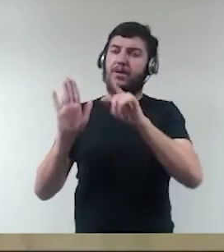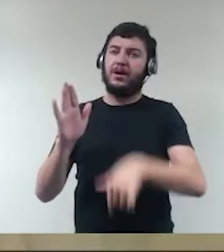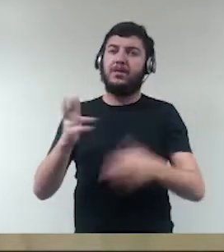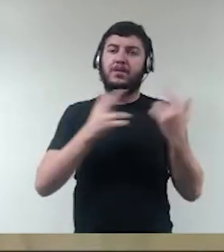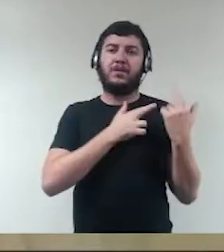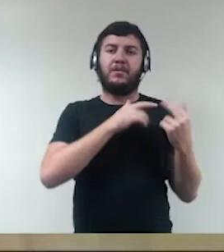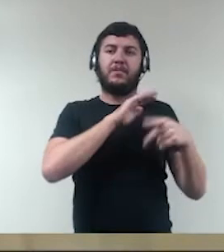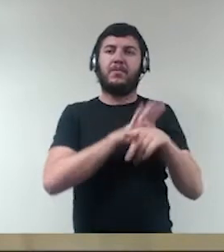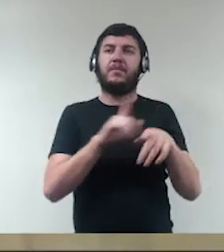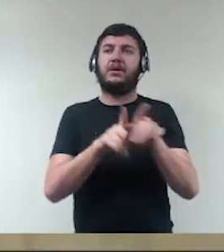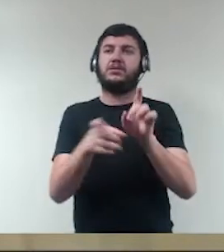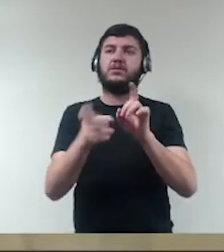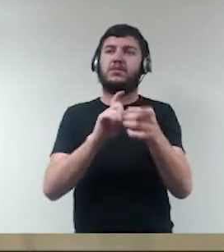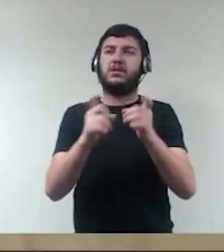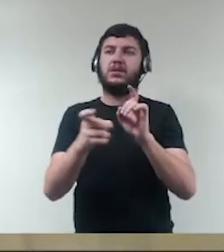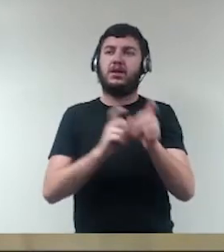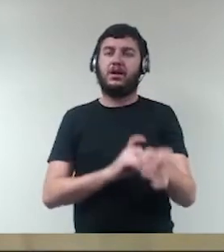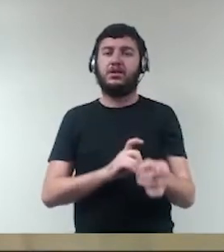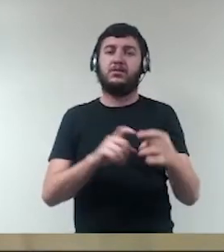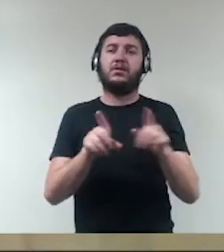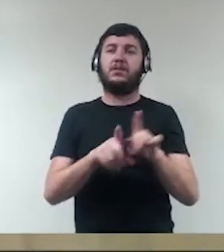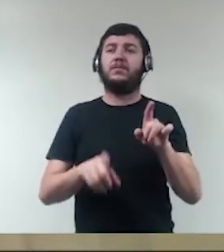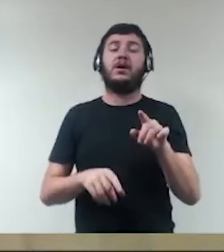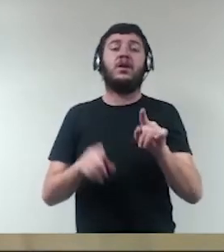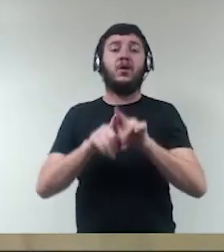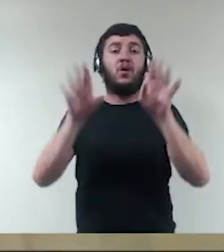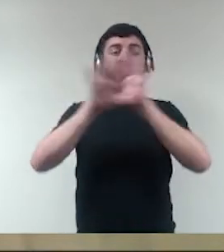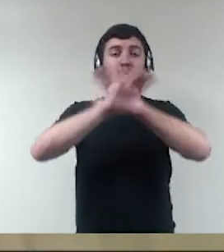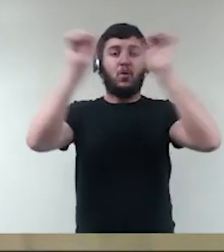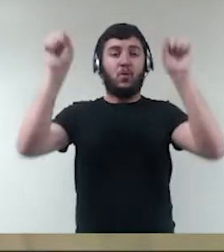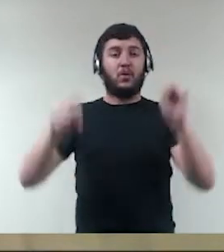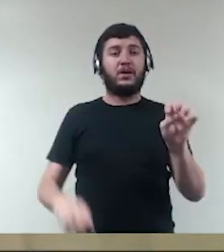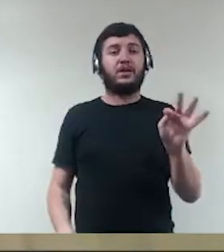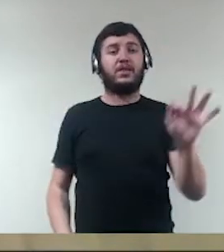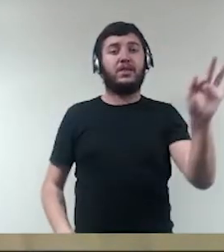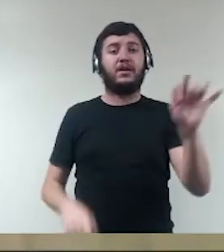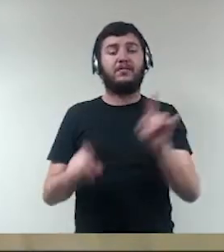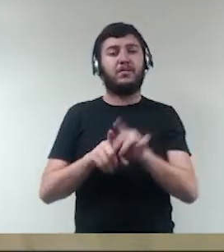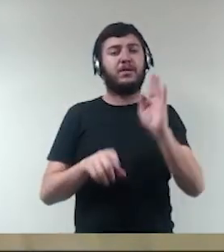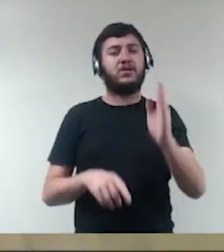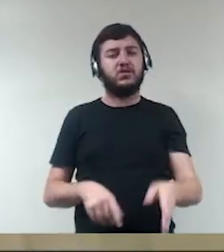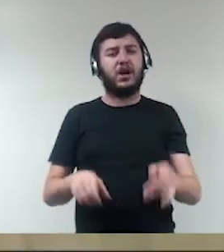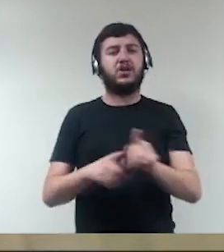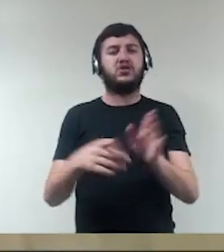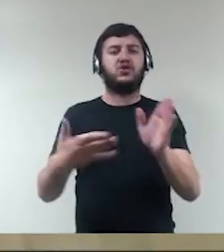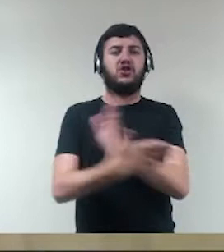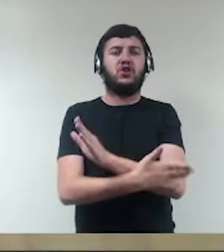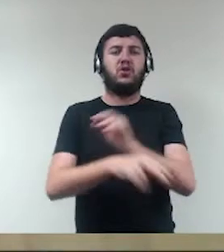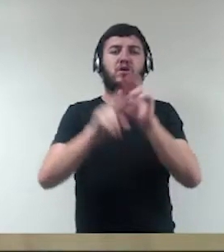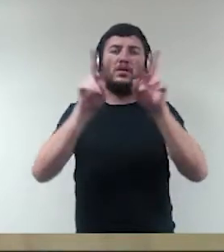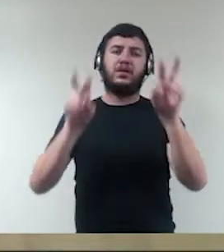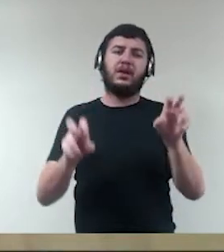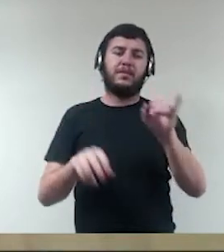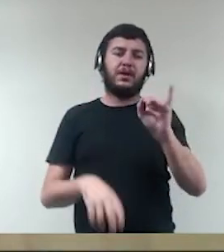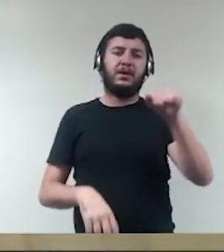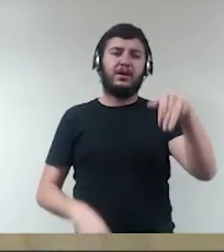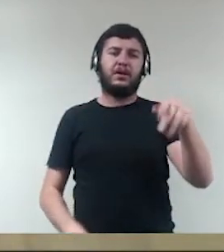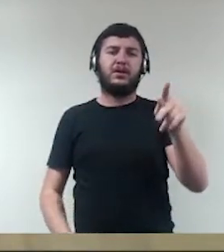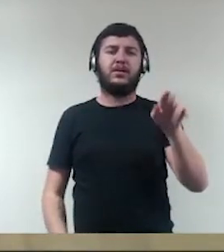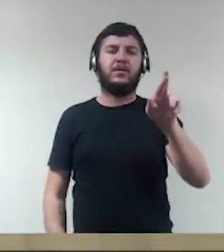administrativa quanto cível, né, o Supremo afastou a questão em relação à impropriedade e aos chamados ilícitos